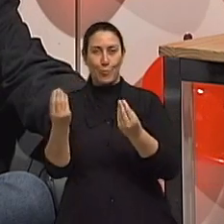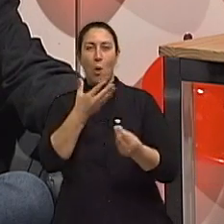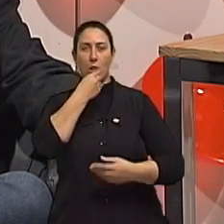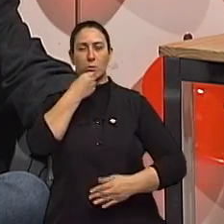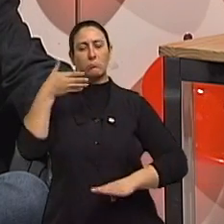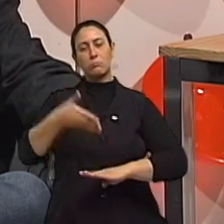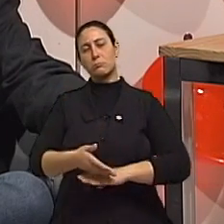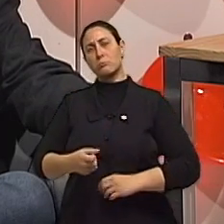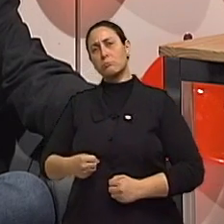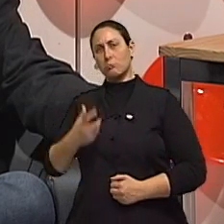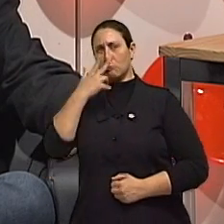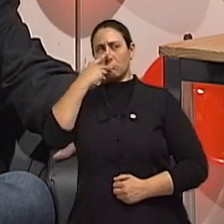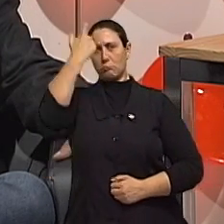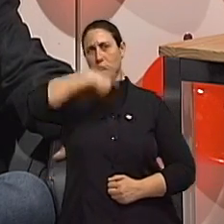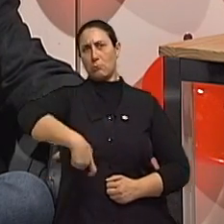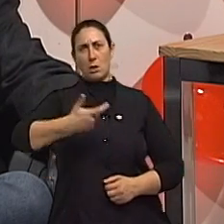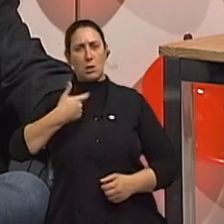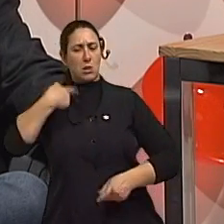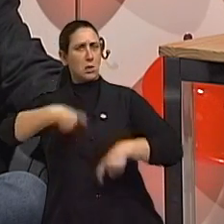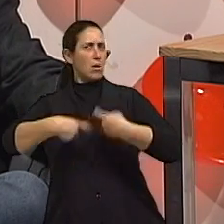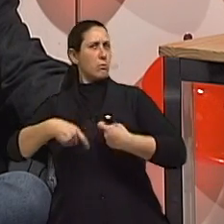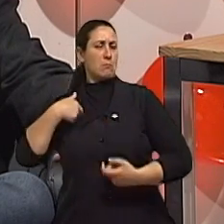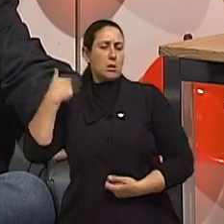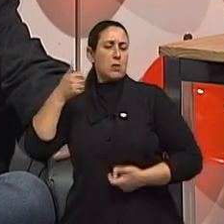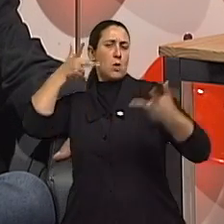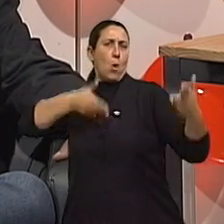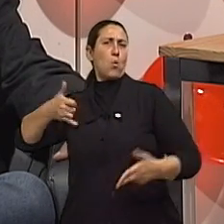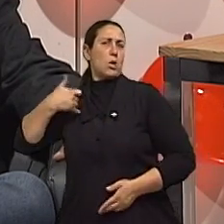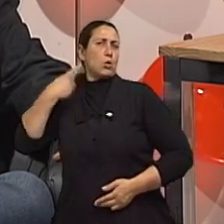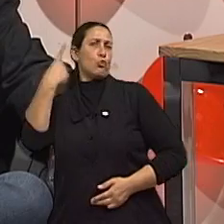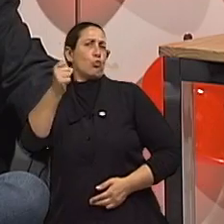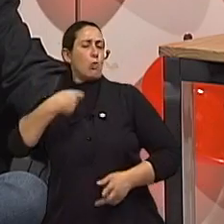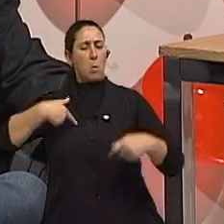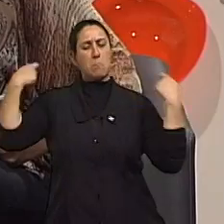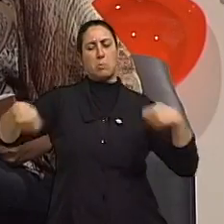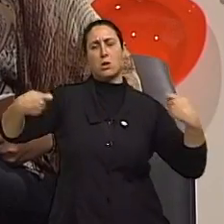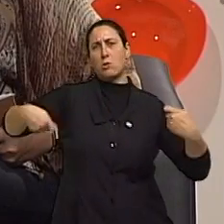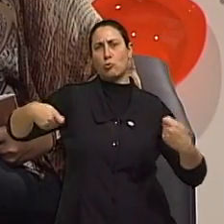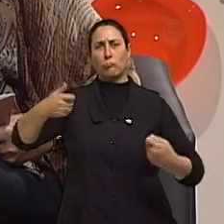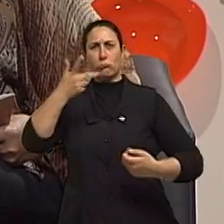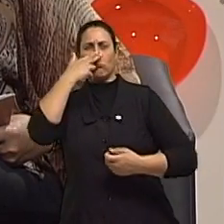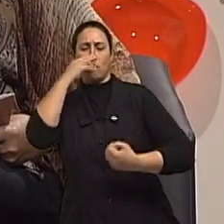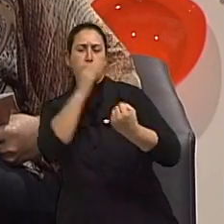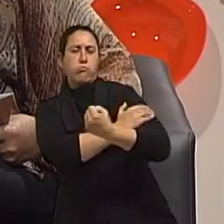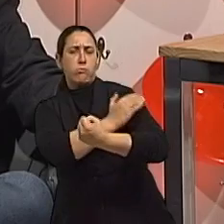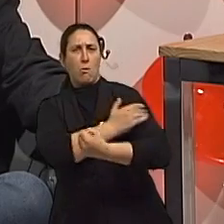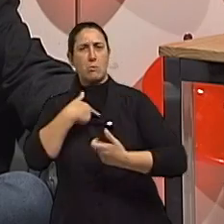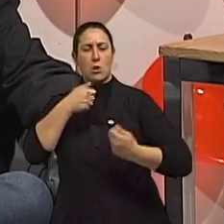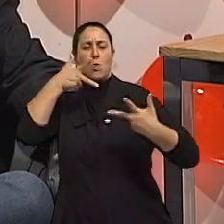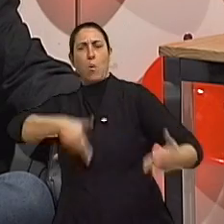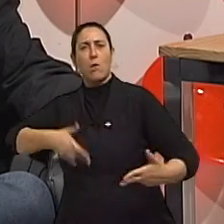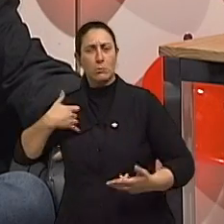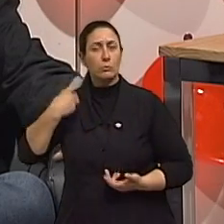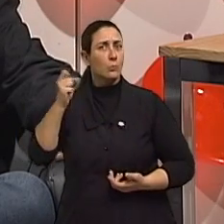postura, se vida sexual tem que ser minha vida sexual de 18, quando eu tinha 18 anos. Essa não vai ter mais, meu amigo, com certeza não. Eu brinco de